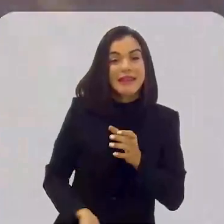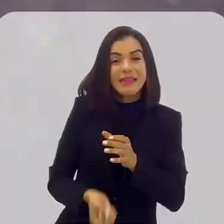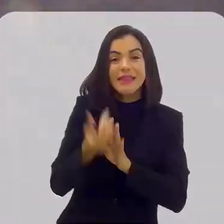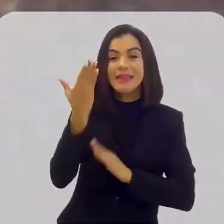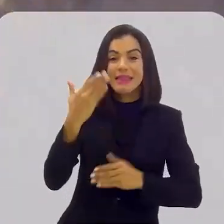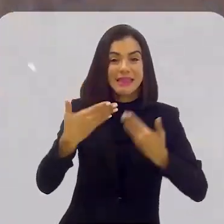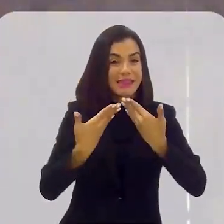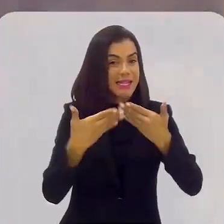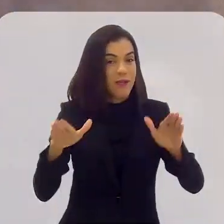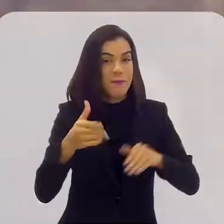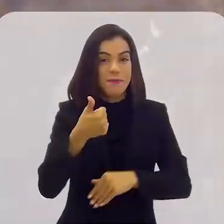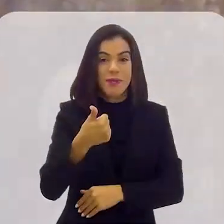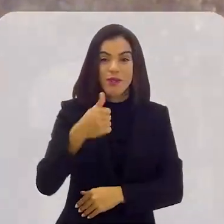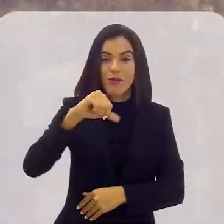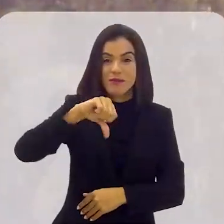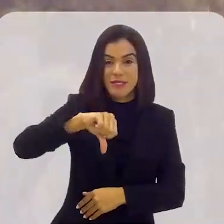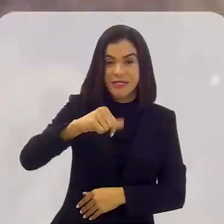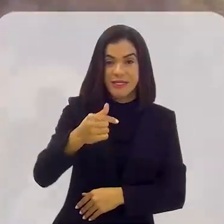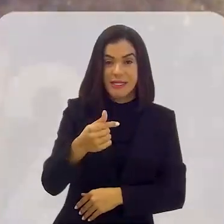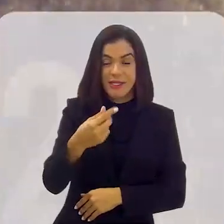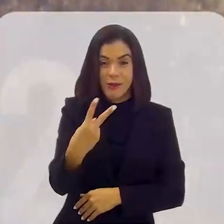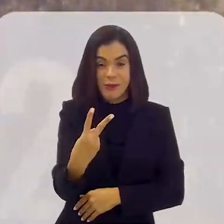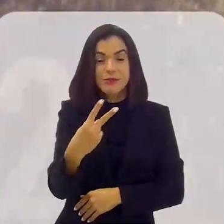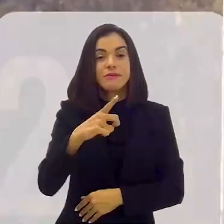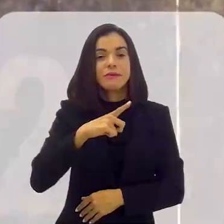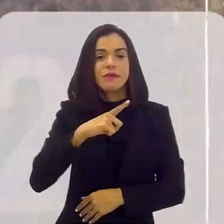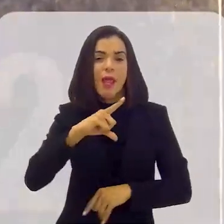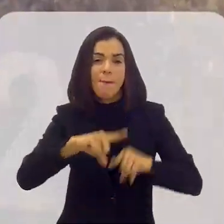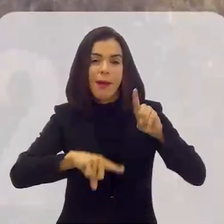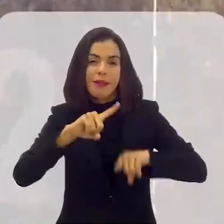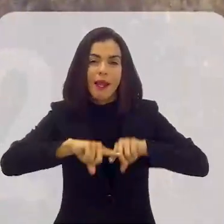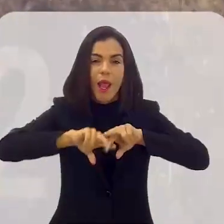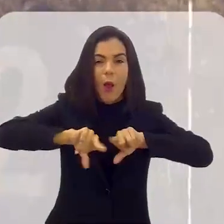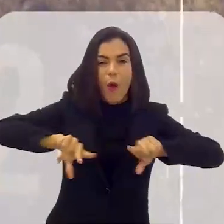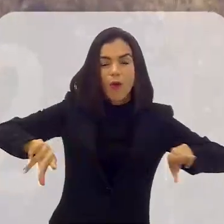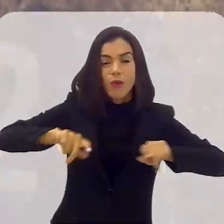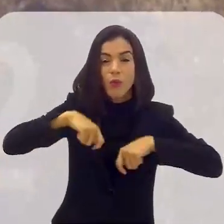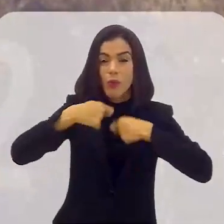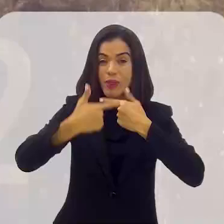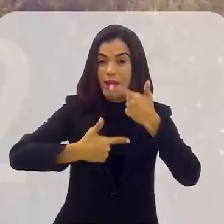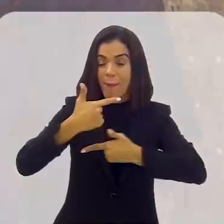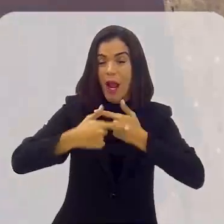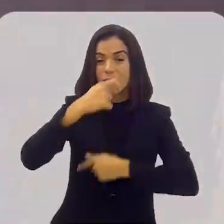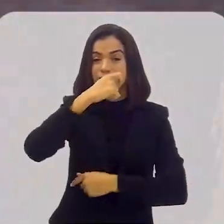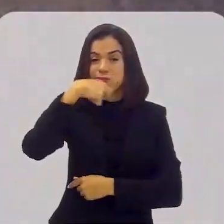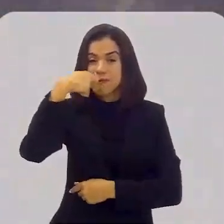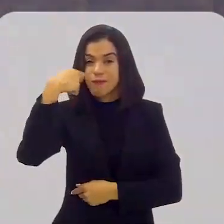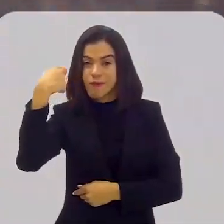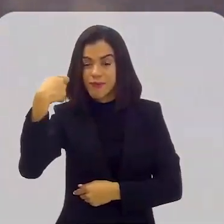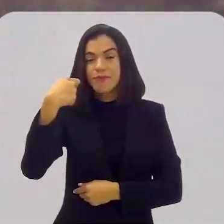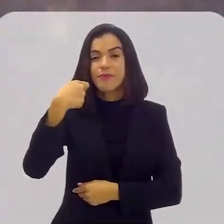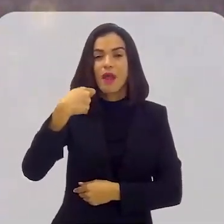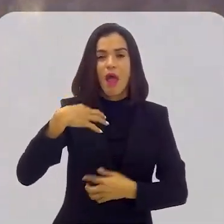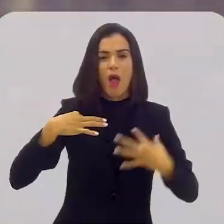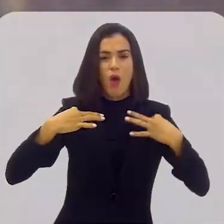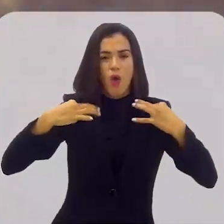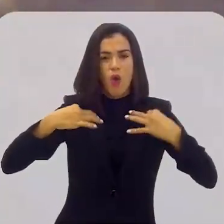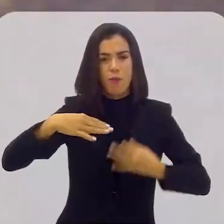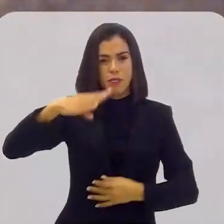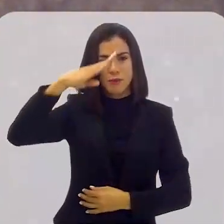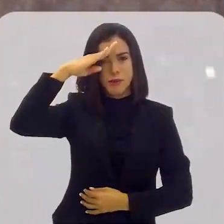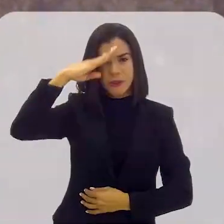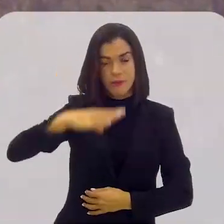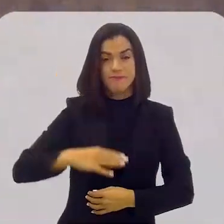Inaugurado em 1972, o acervo possui os instrumentos de trabalho do herói nacional. Uma